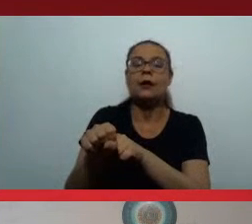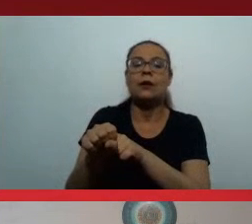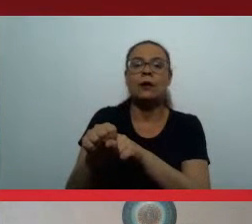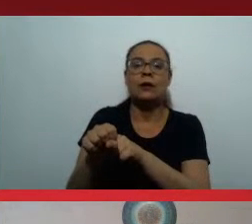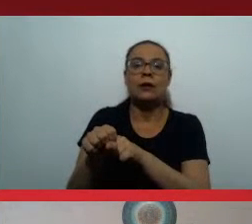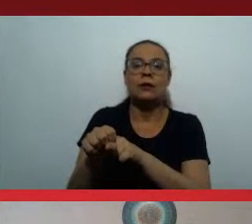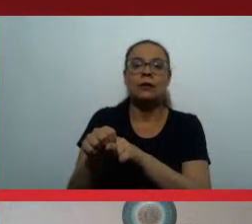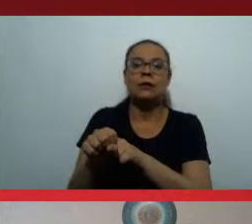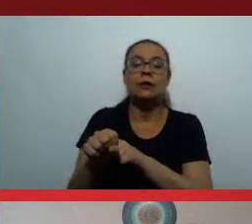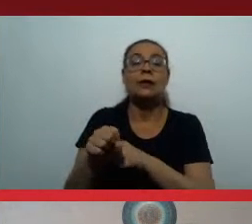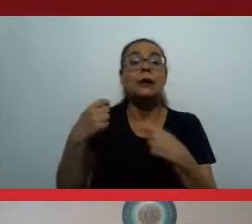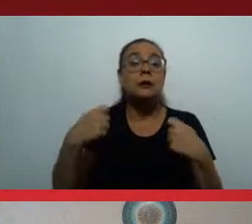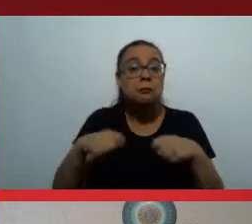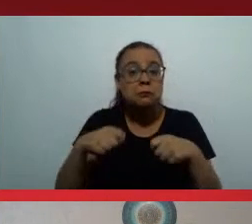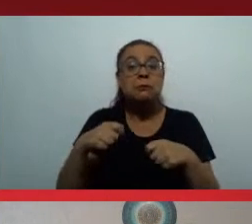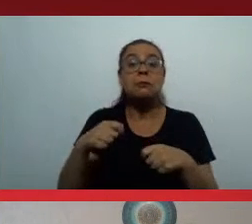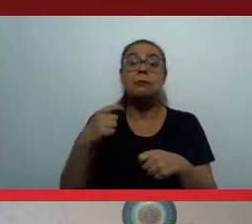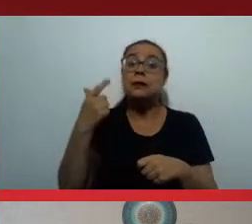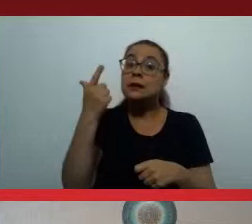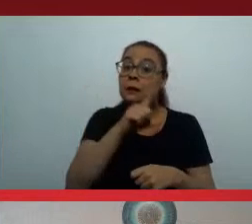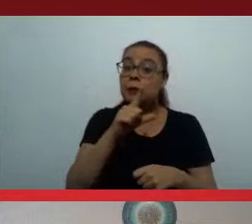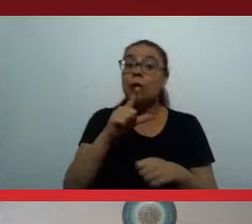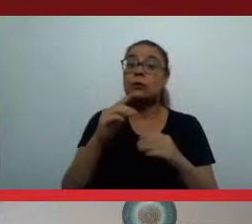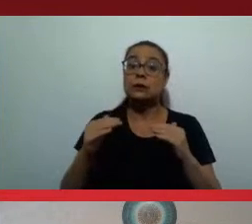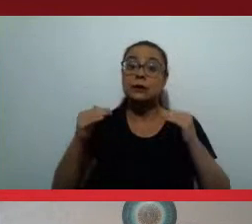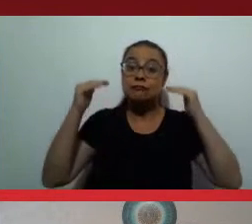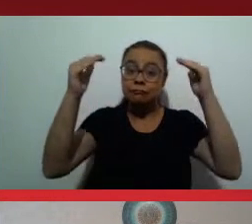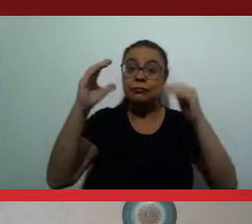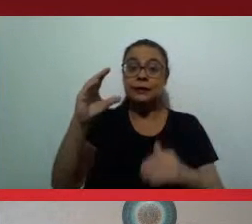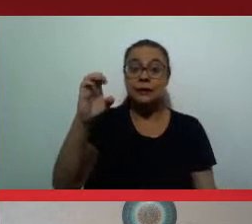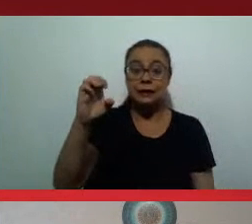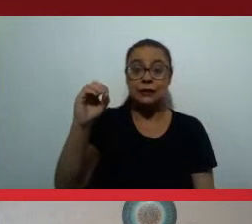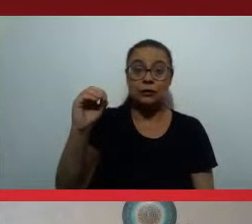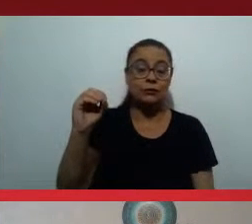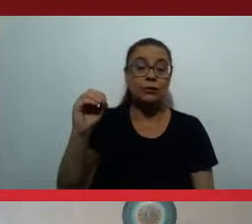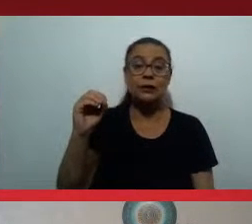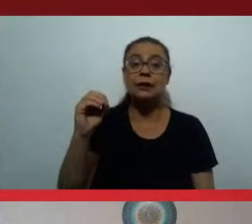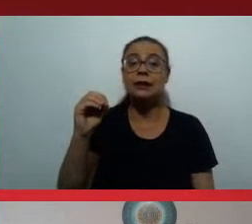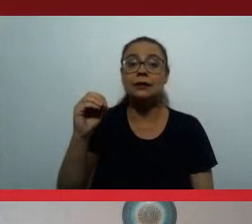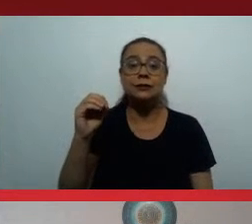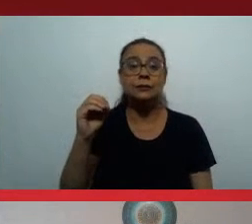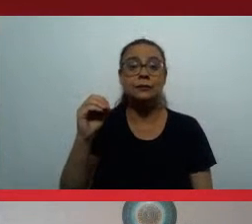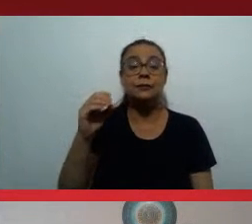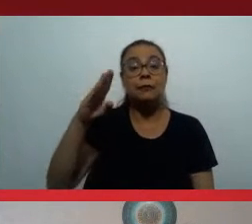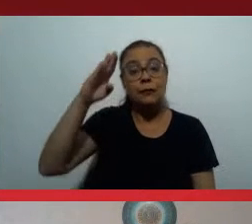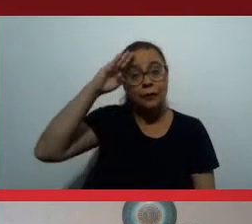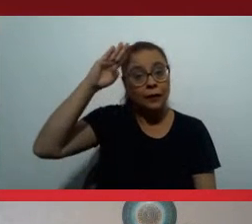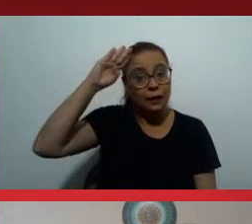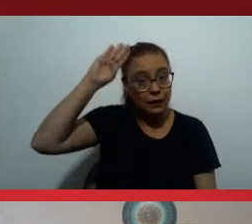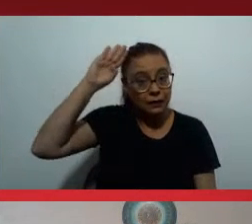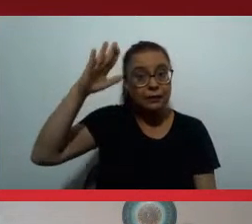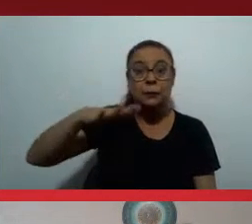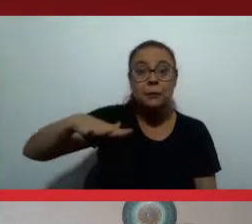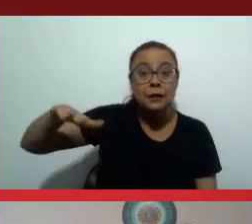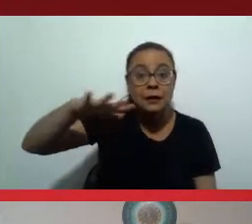consiga alcançar posições de alta gestão nas empresas, quando nós olhamos para dentro da academia, a academia é prioritariamente branca.